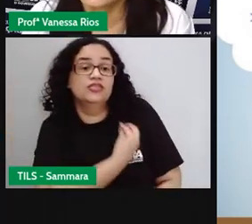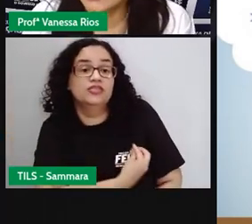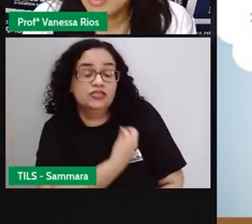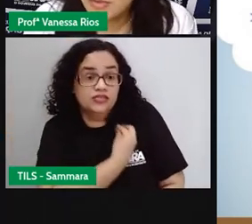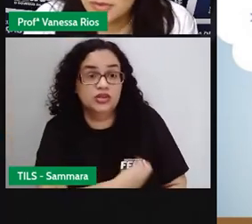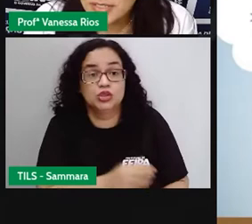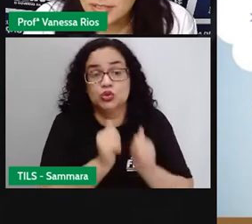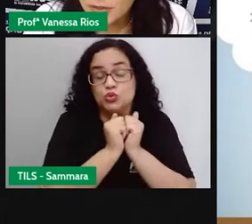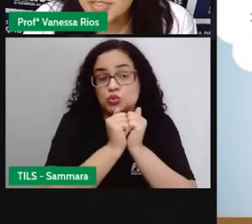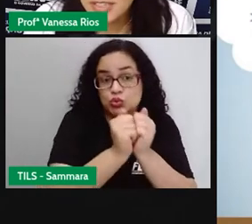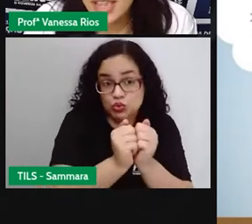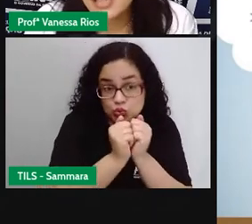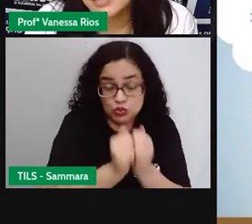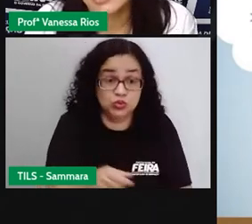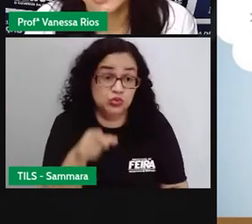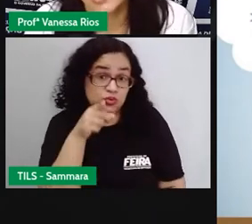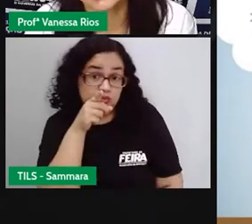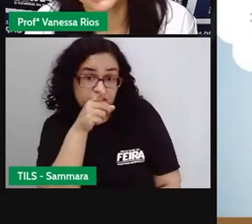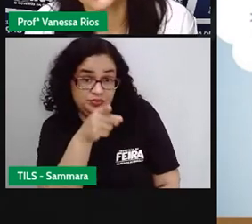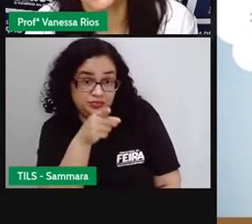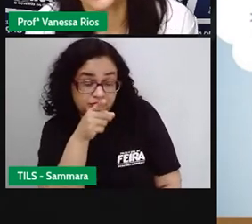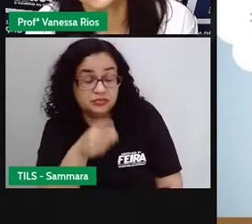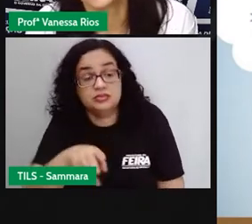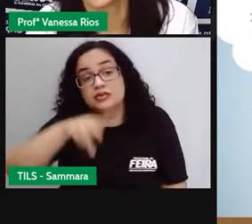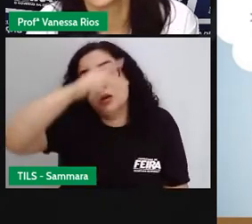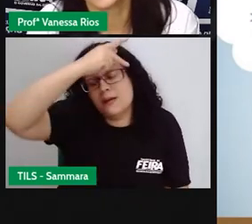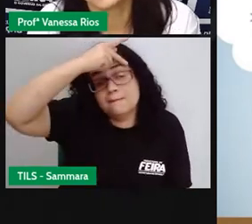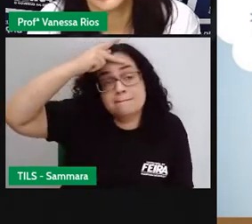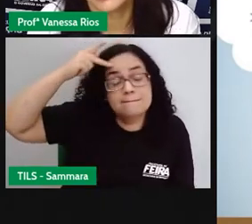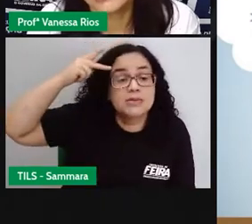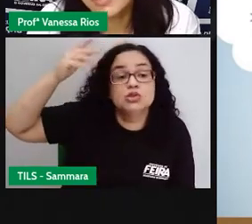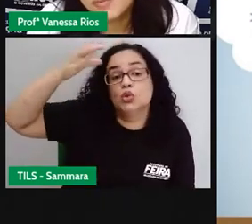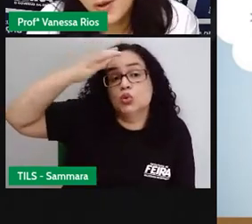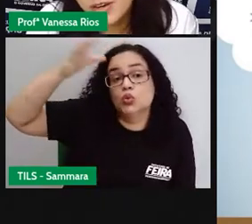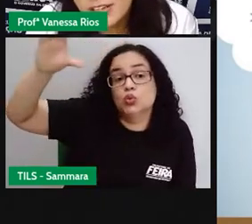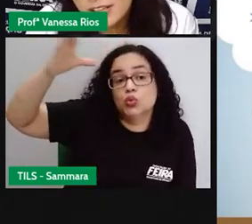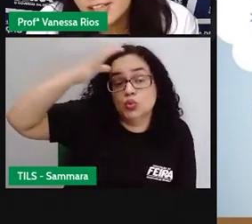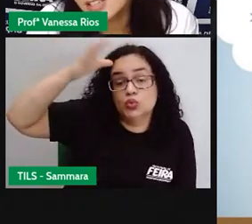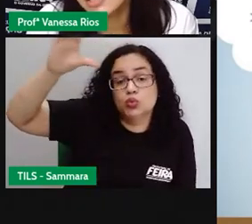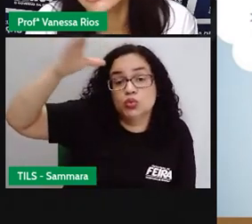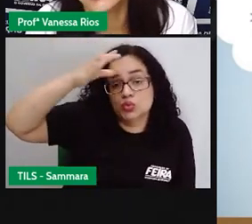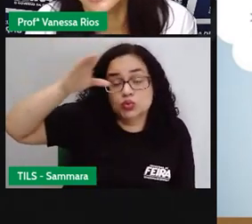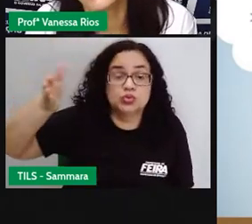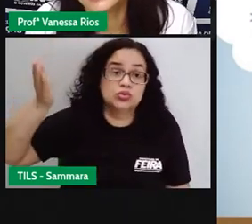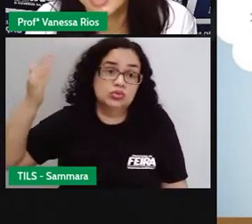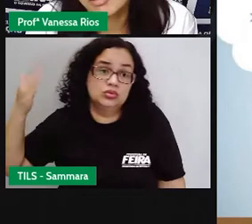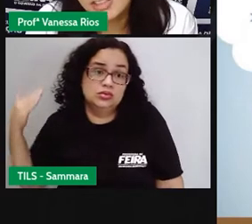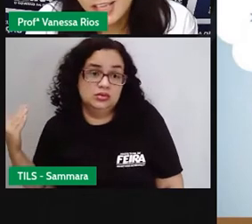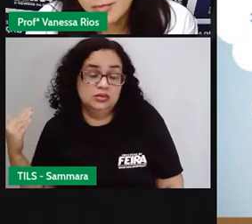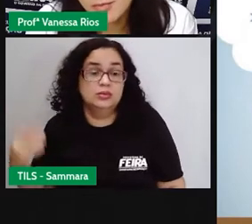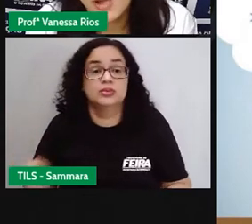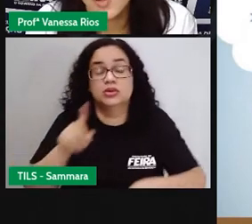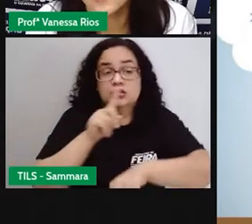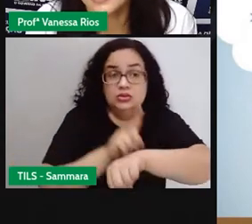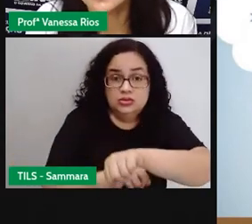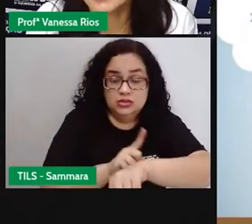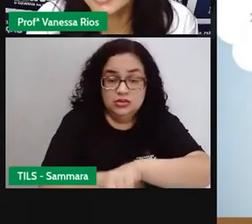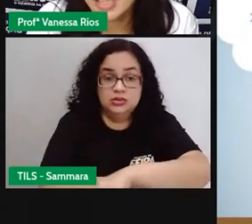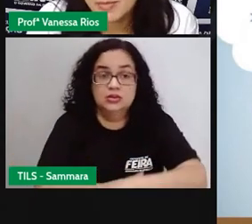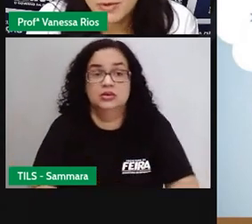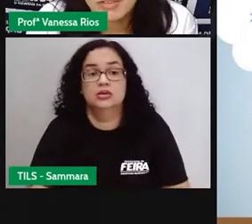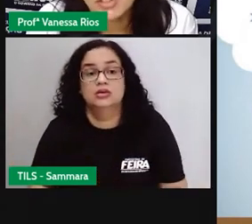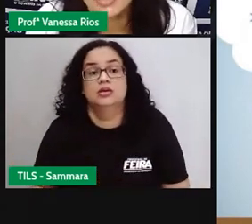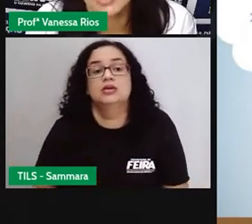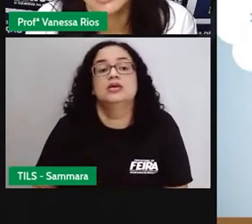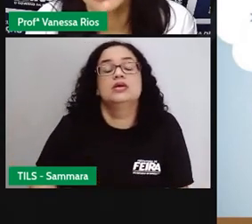junto com você. São aí pessoas, culturas aí contemporâneas, que estão aí no seu tempo, ao mesmo